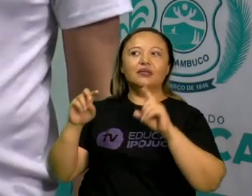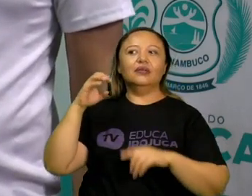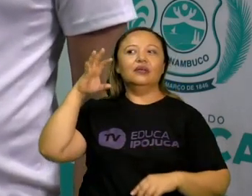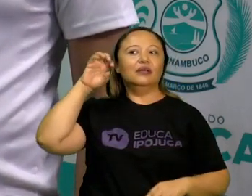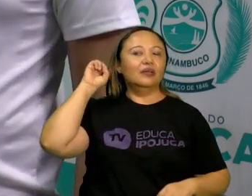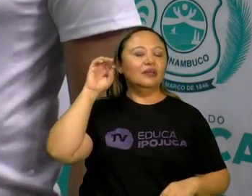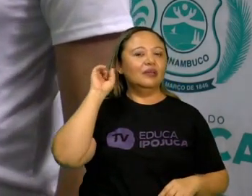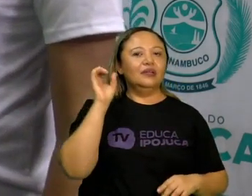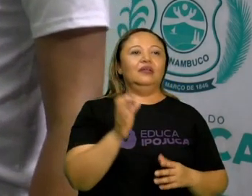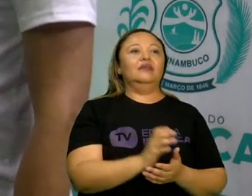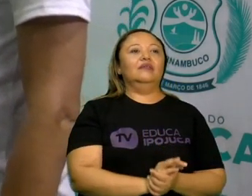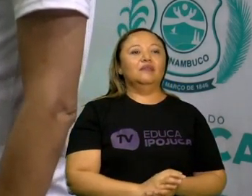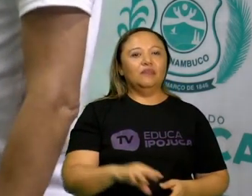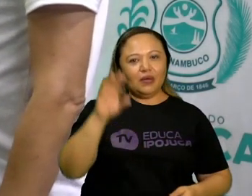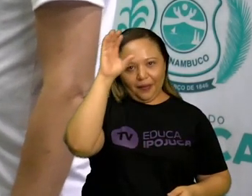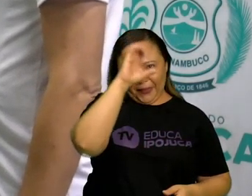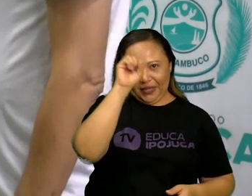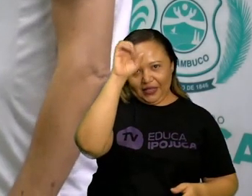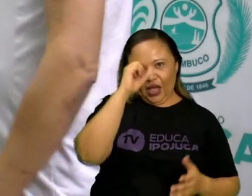entender isso aqui agora? Vamos lá?